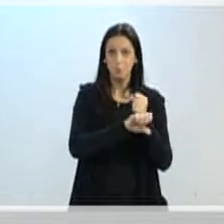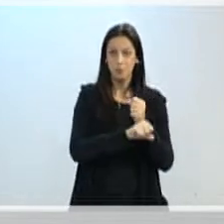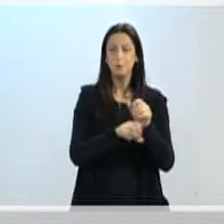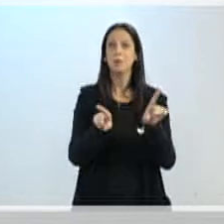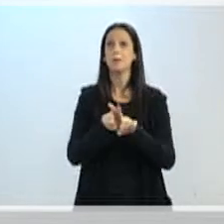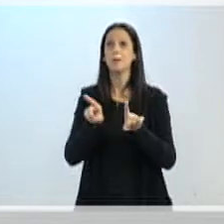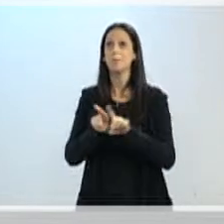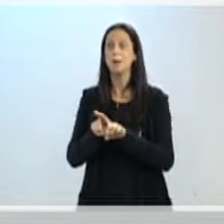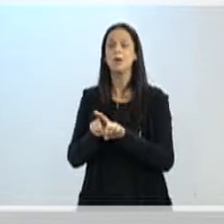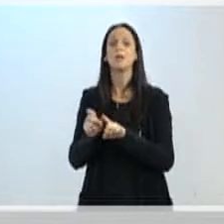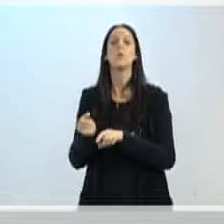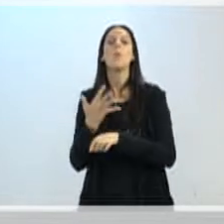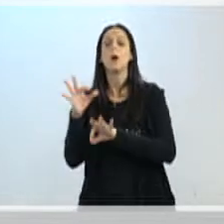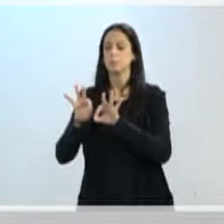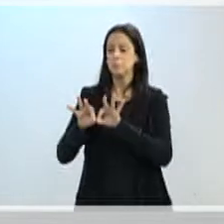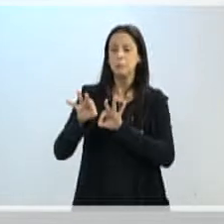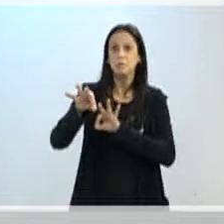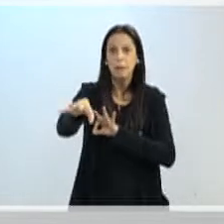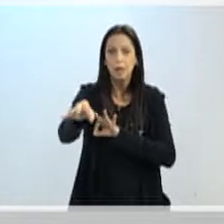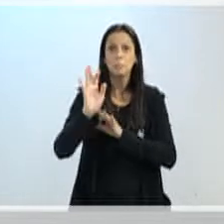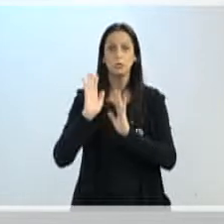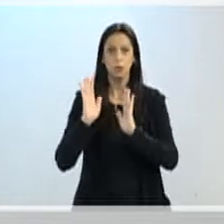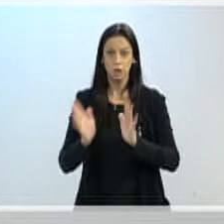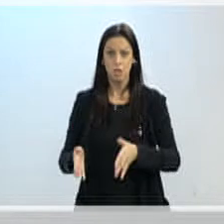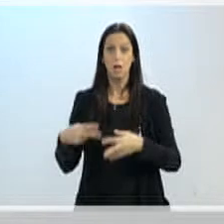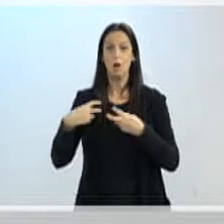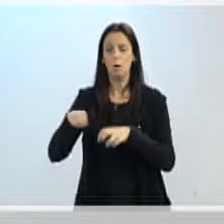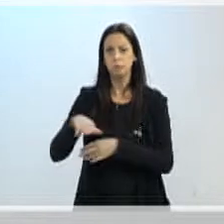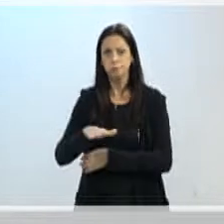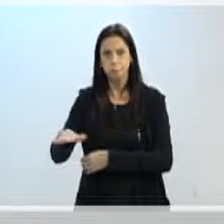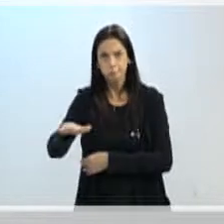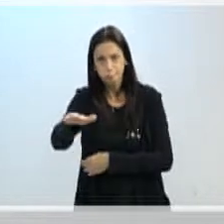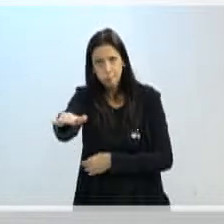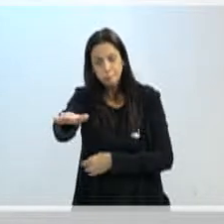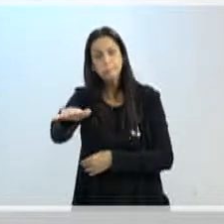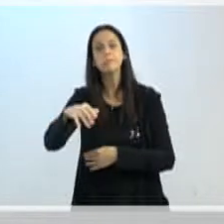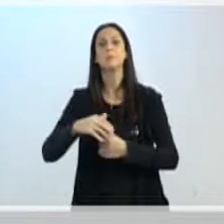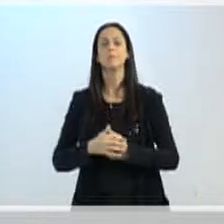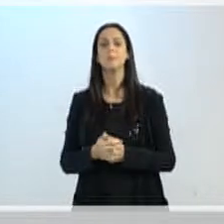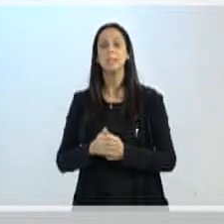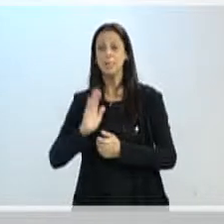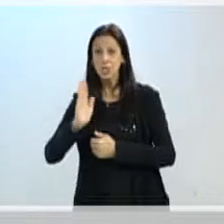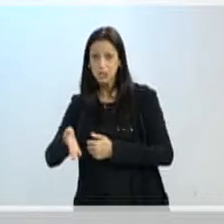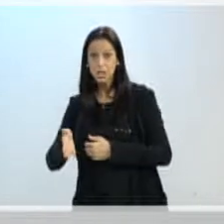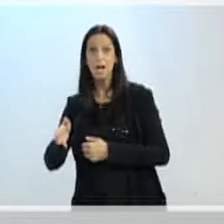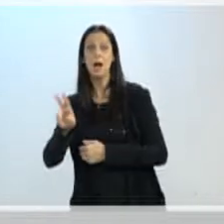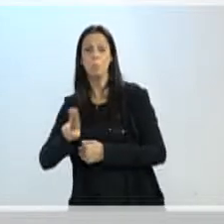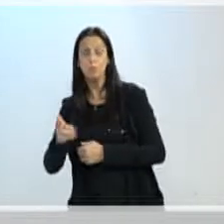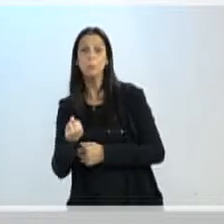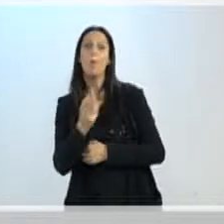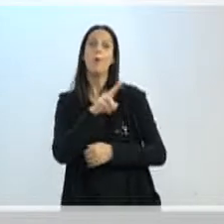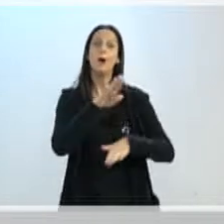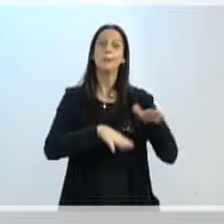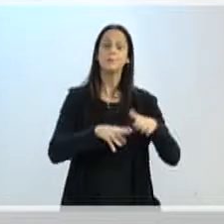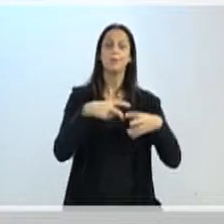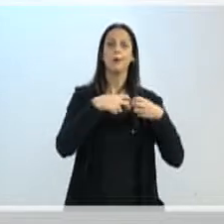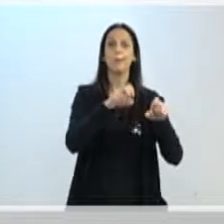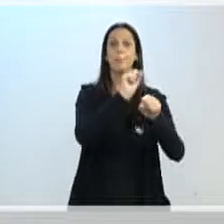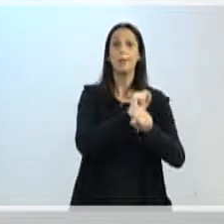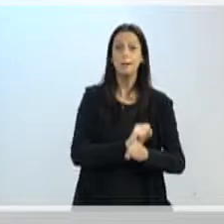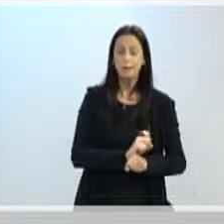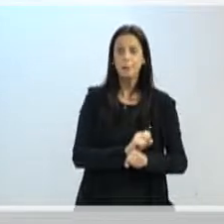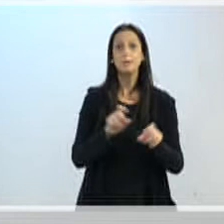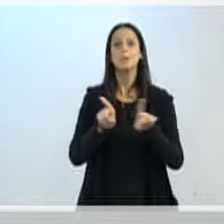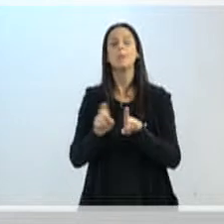quilômetros efetivamente percorrida entre aquela produzida e a parte ociosa, conforme o sistema, e a quantidade